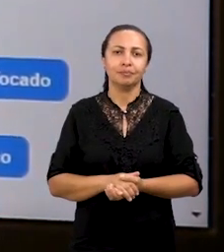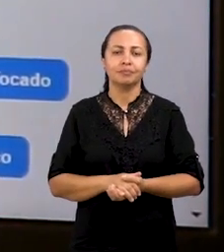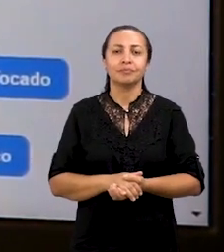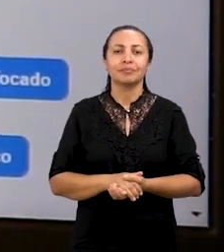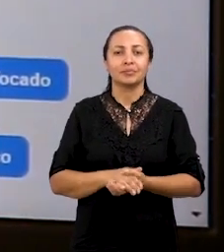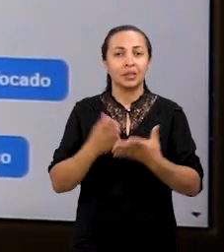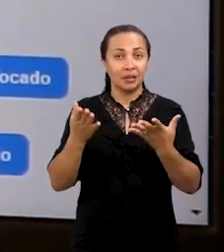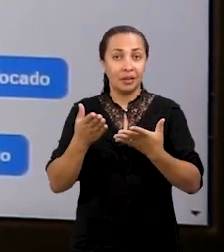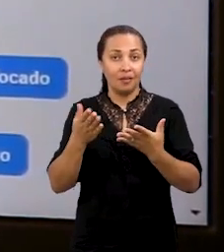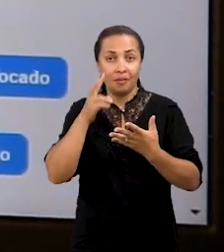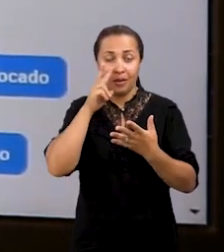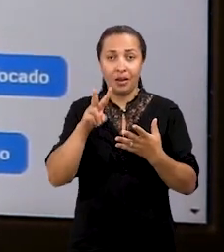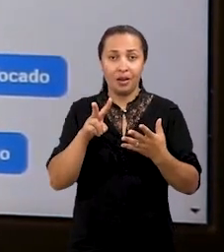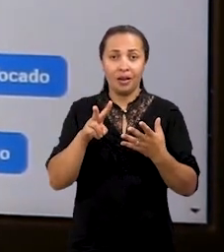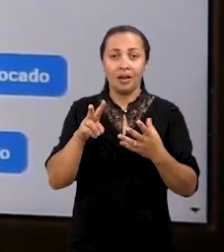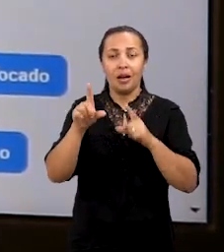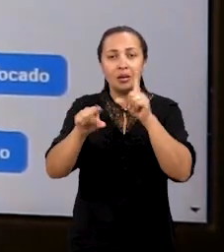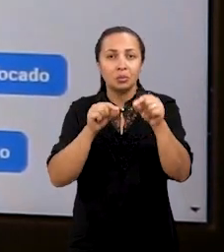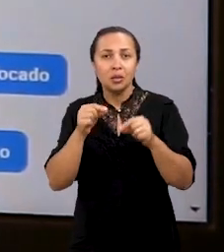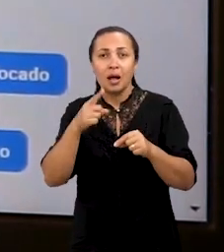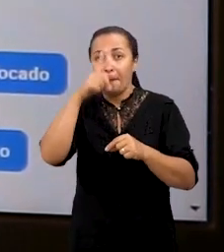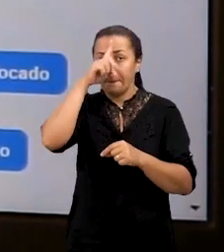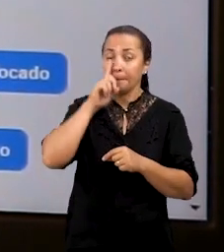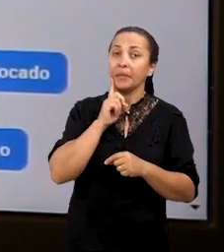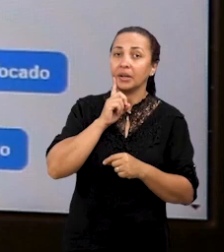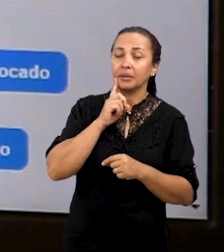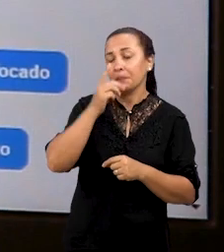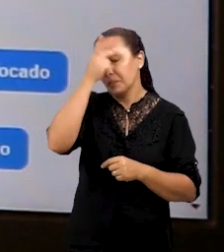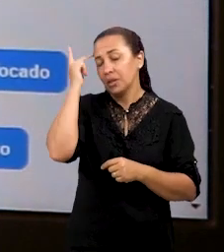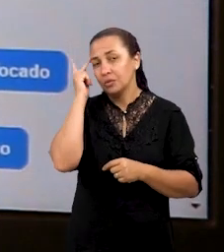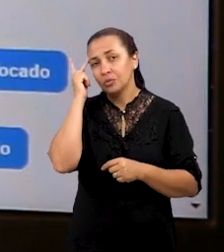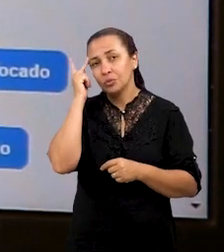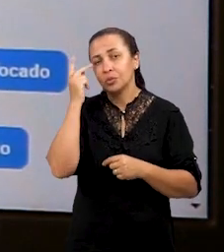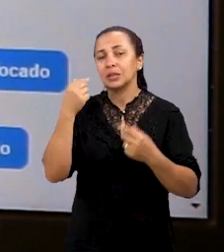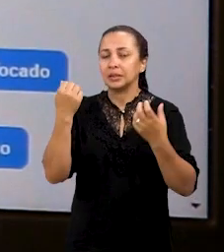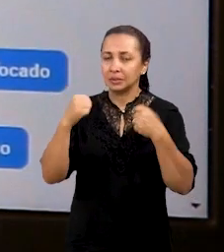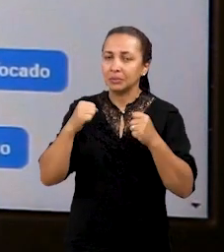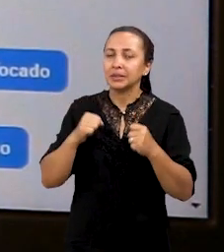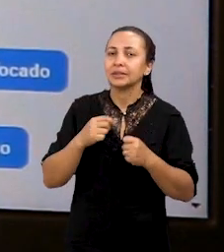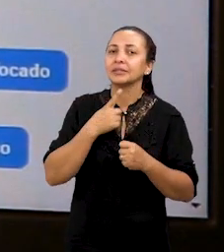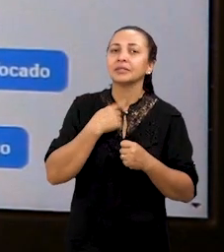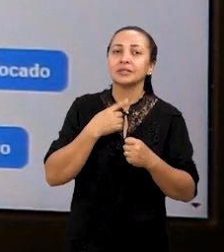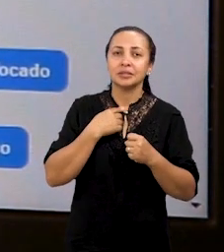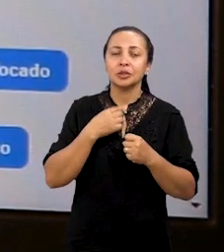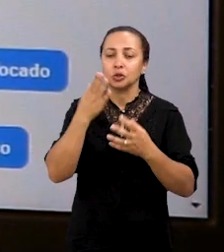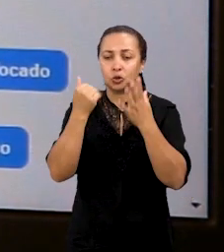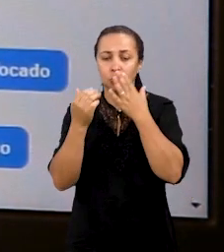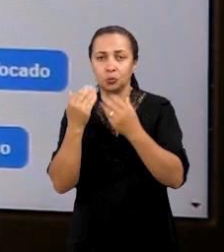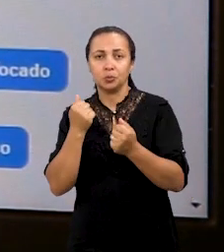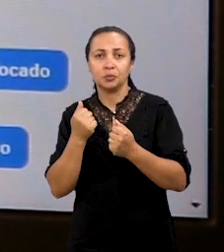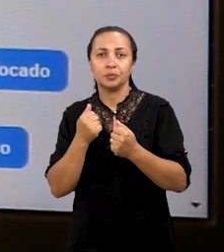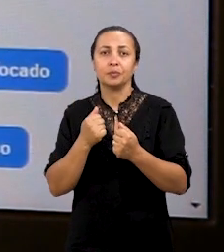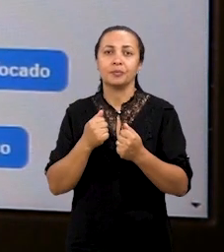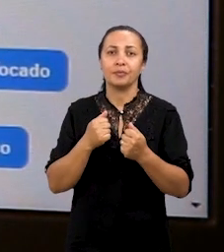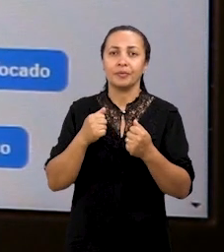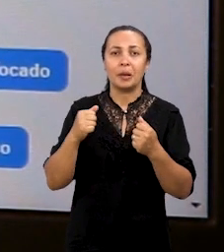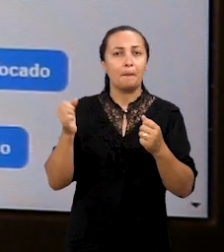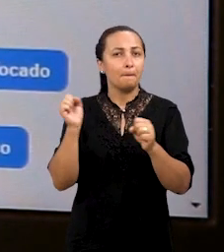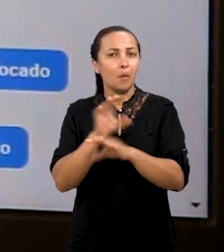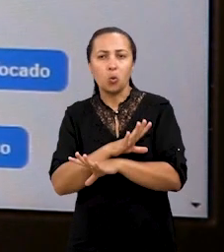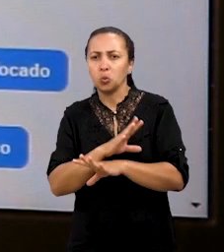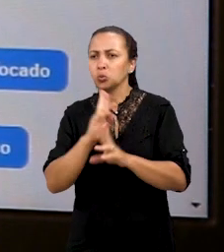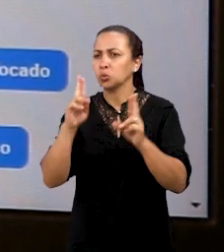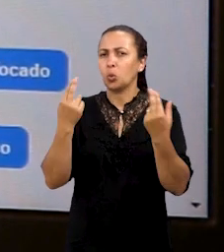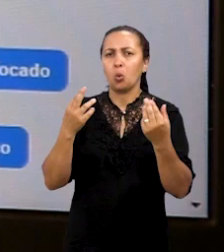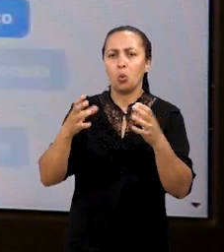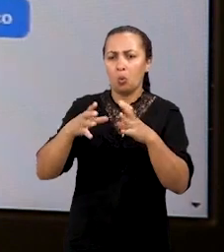ver aqui, essas são as opções de amarelo. São pessoas necessitadas, precisando de alimento, seja pronta ou